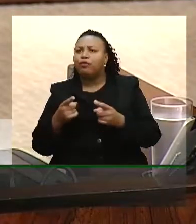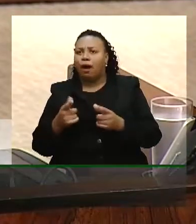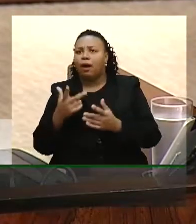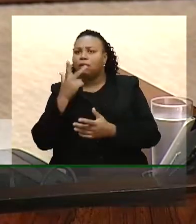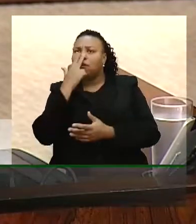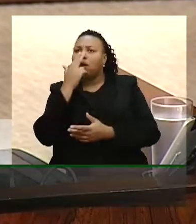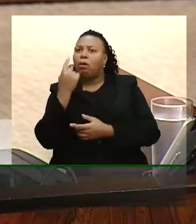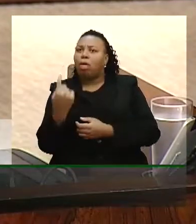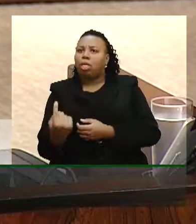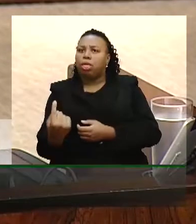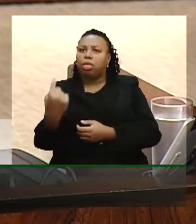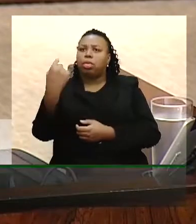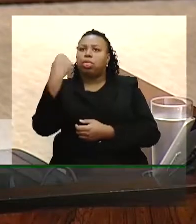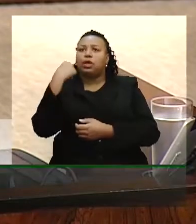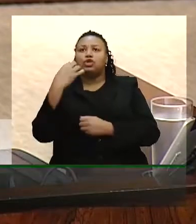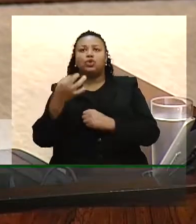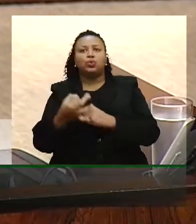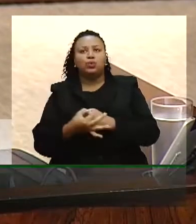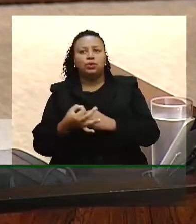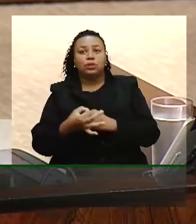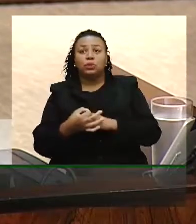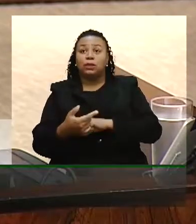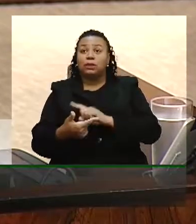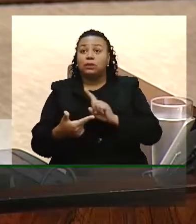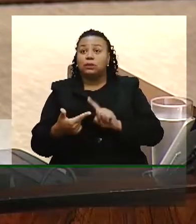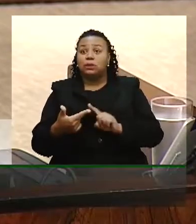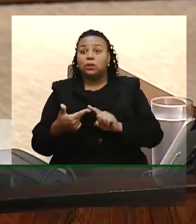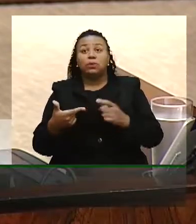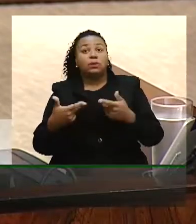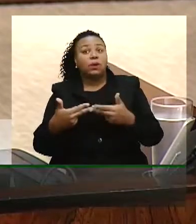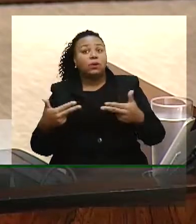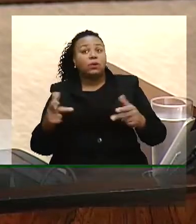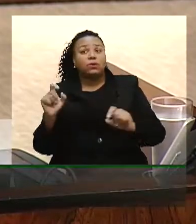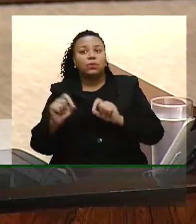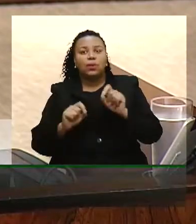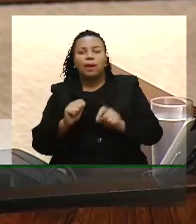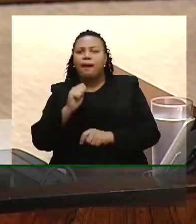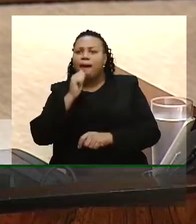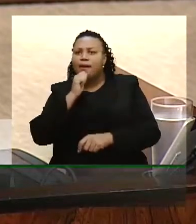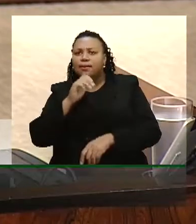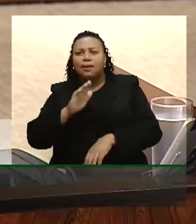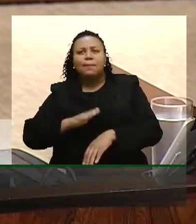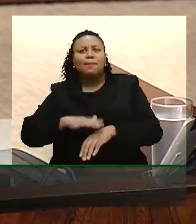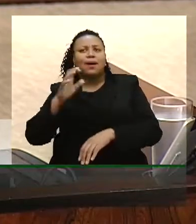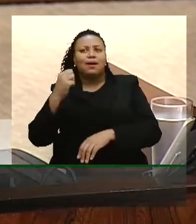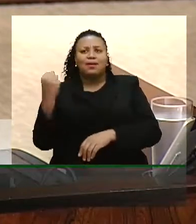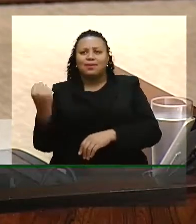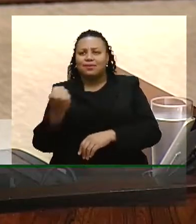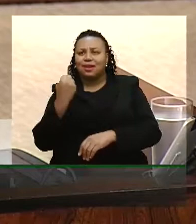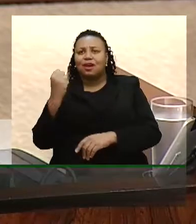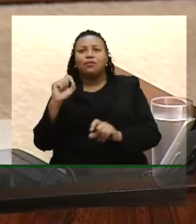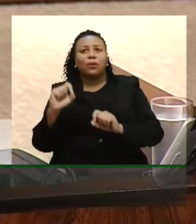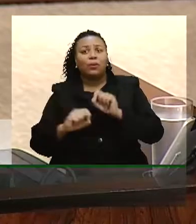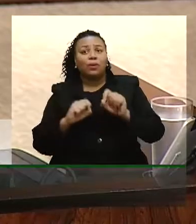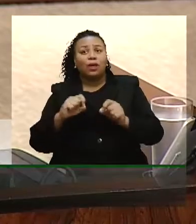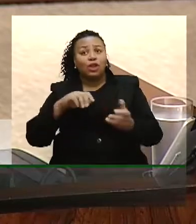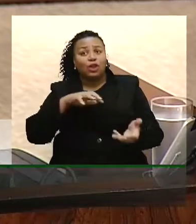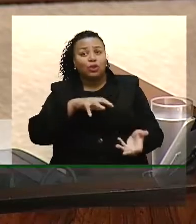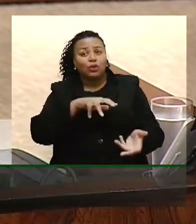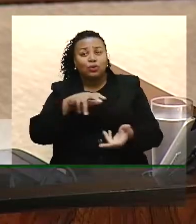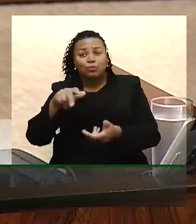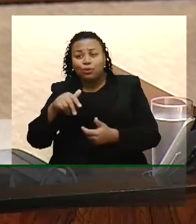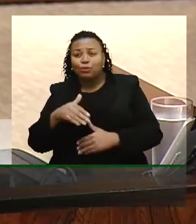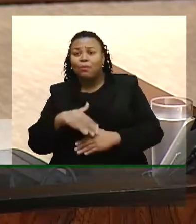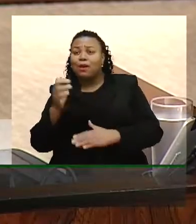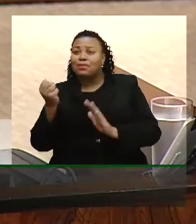retrocesso jurídico. Segundo aspecto, ainda mais grave, é que, num mundo cada vez